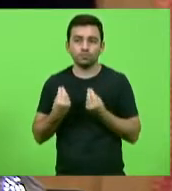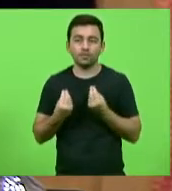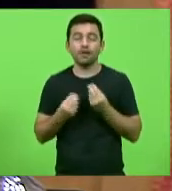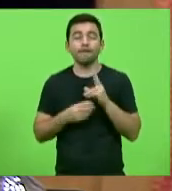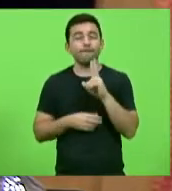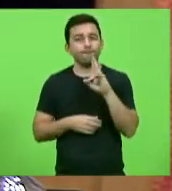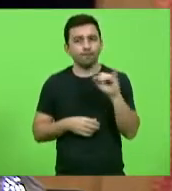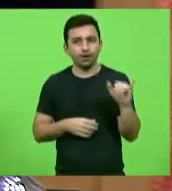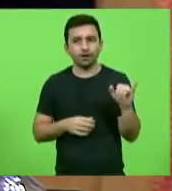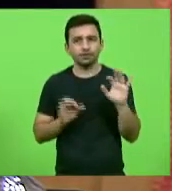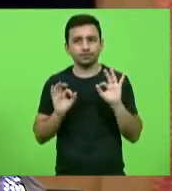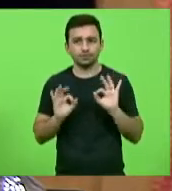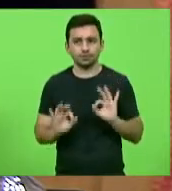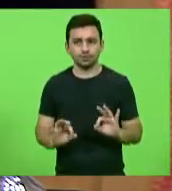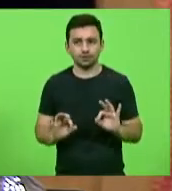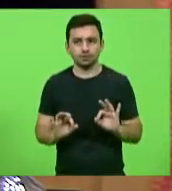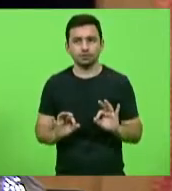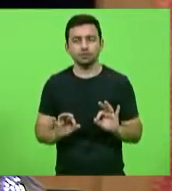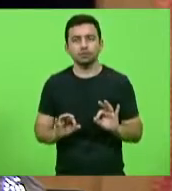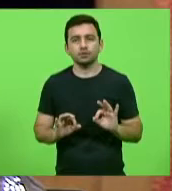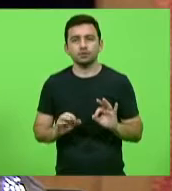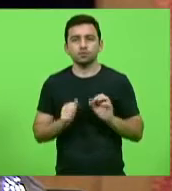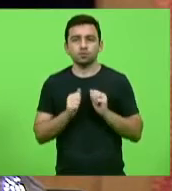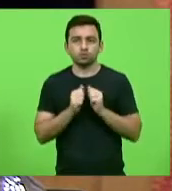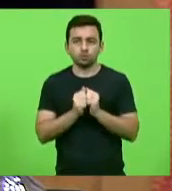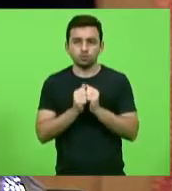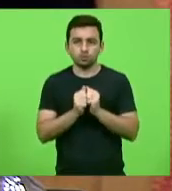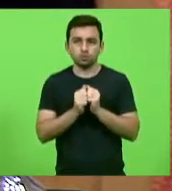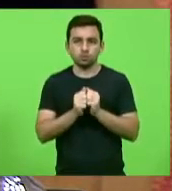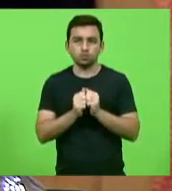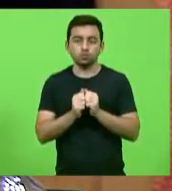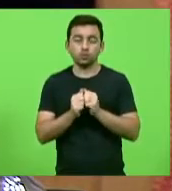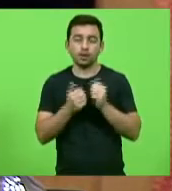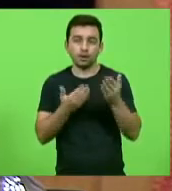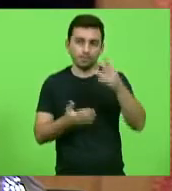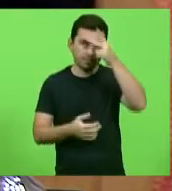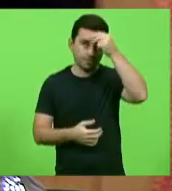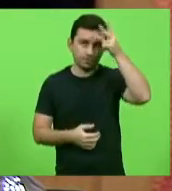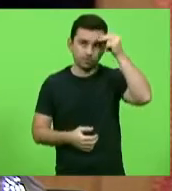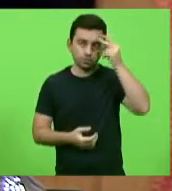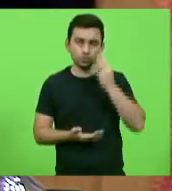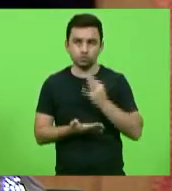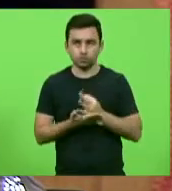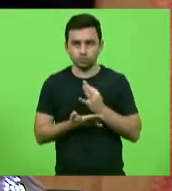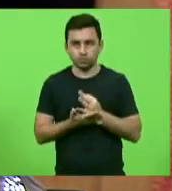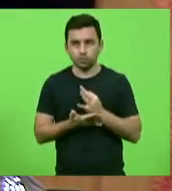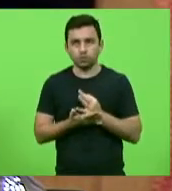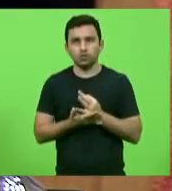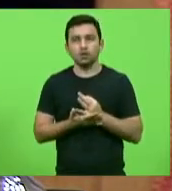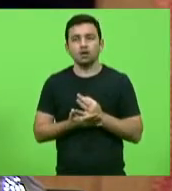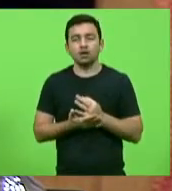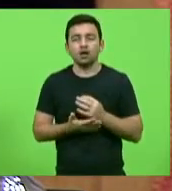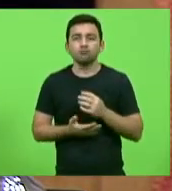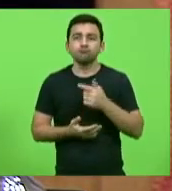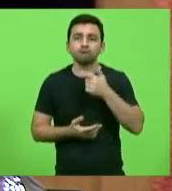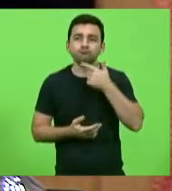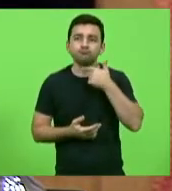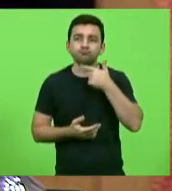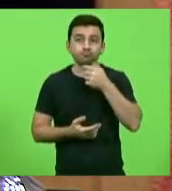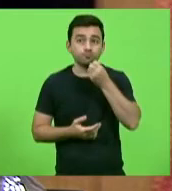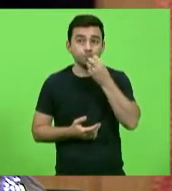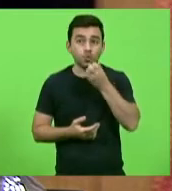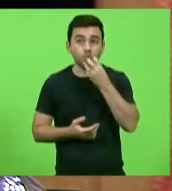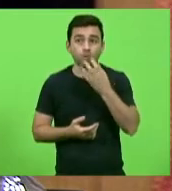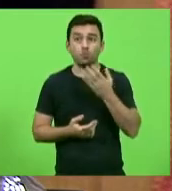acontecer é essa, com a participação da Prefeitura de Timbó, boa vontade do deputado